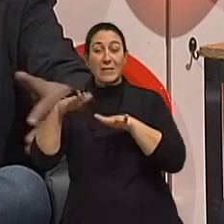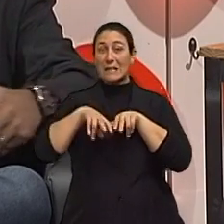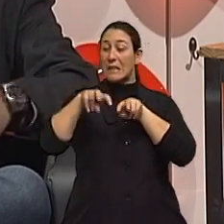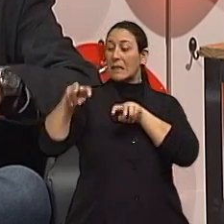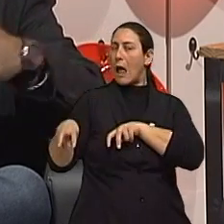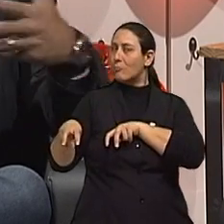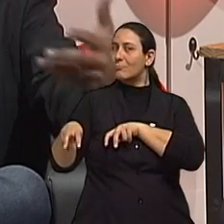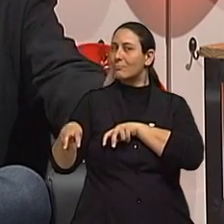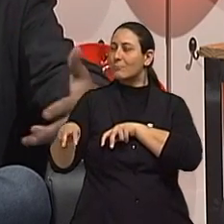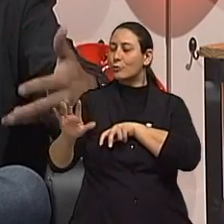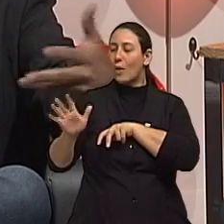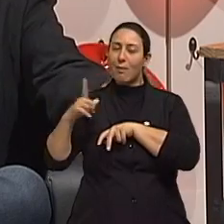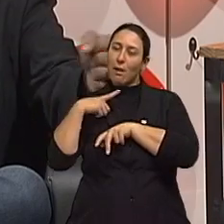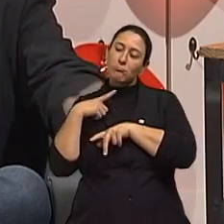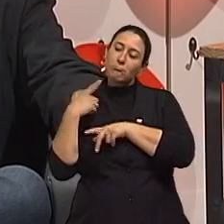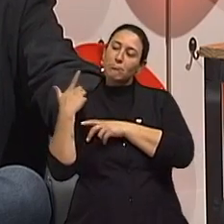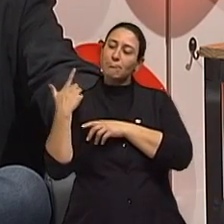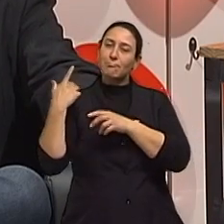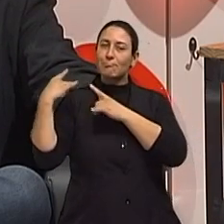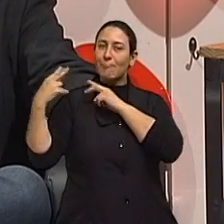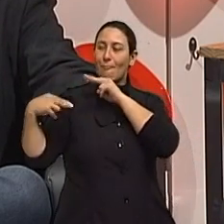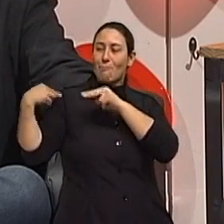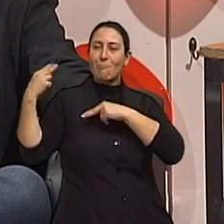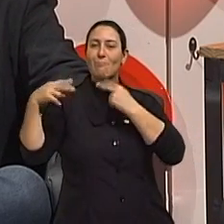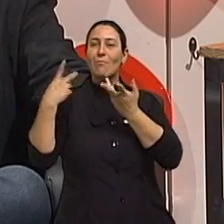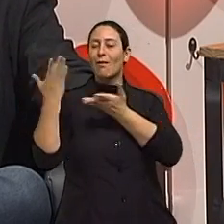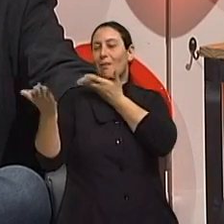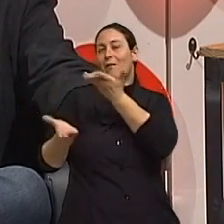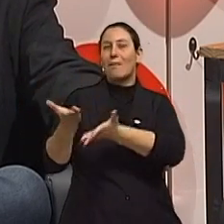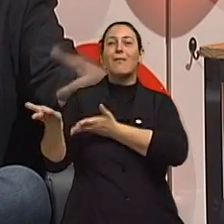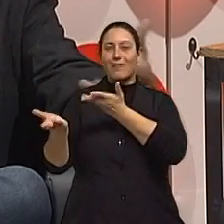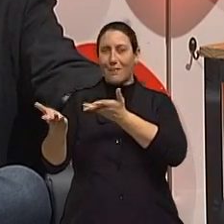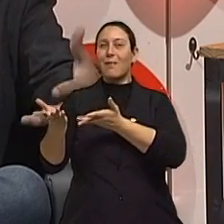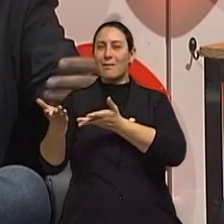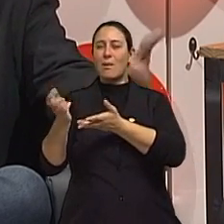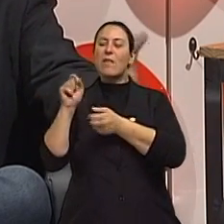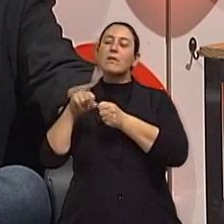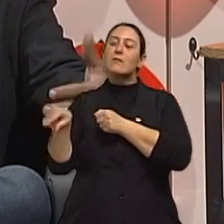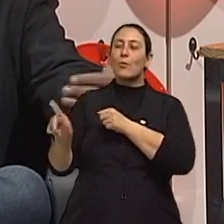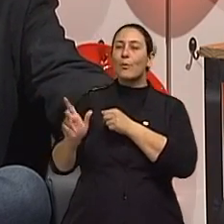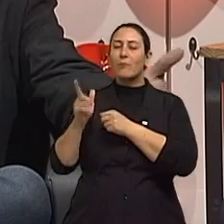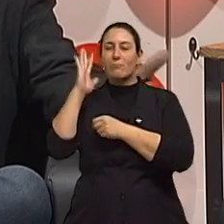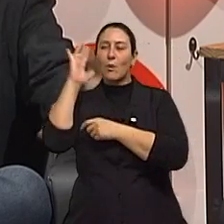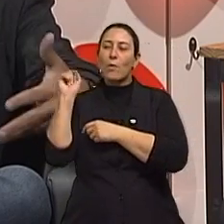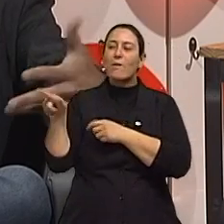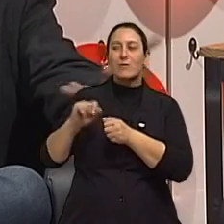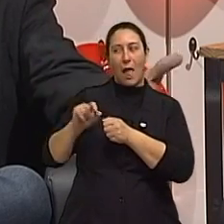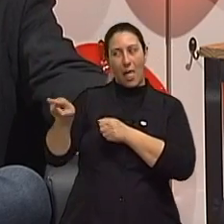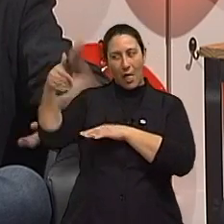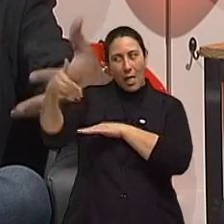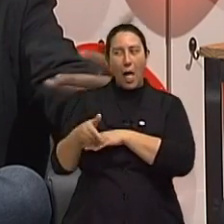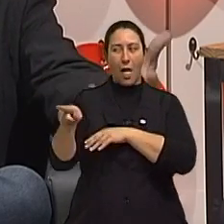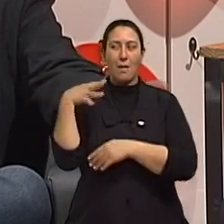já tem um poder de sedução enorme. Por que? O está fazendo aqui? O que o outro está pensando? O que ele está... Mas se está aqui, porque quer